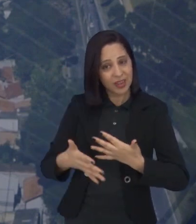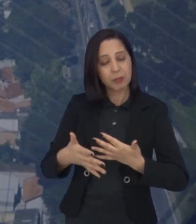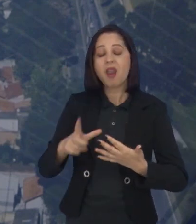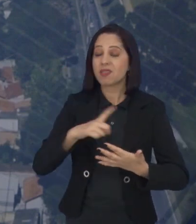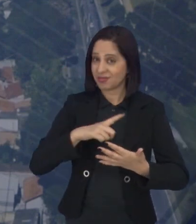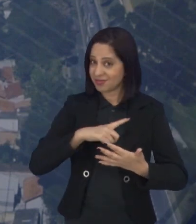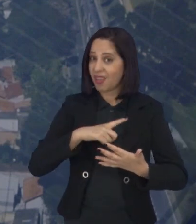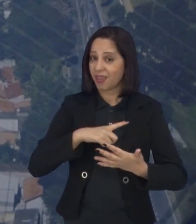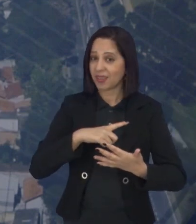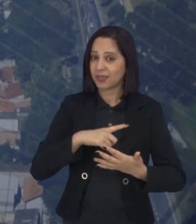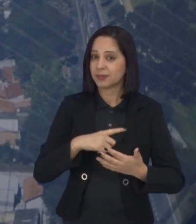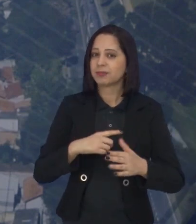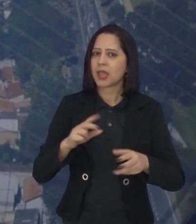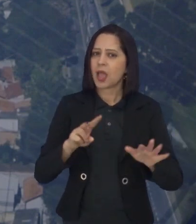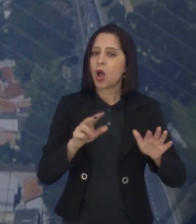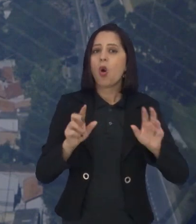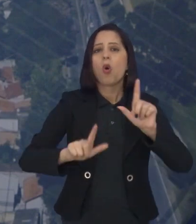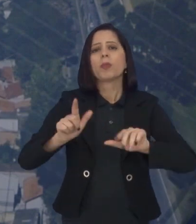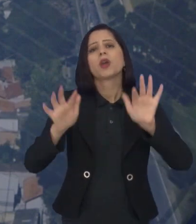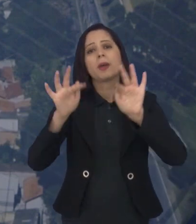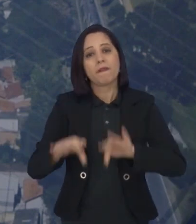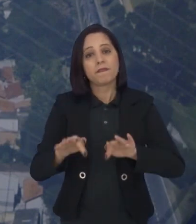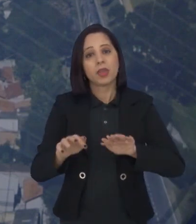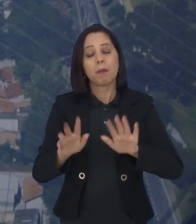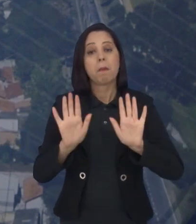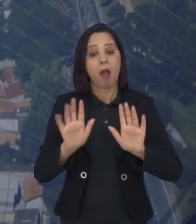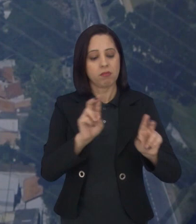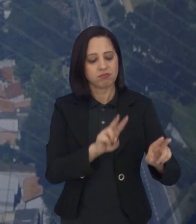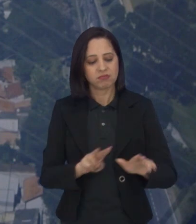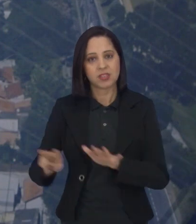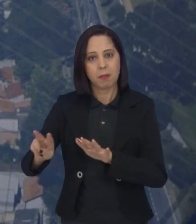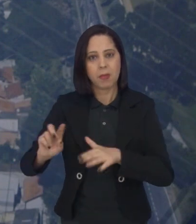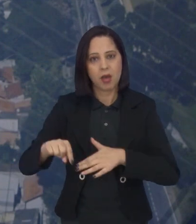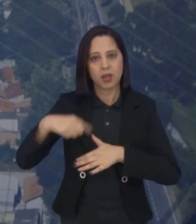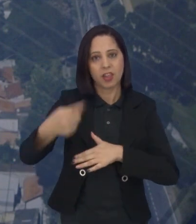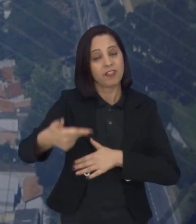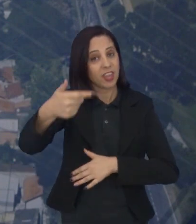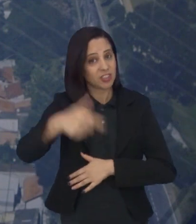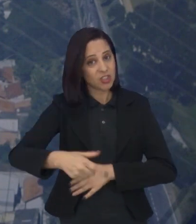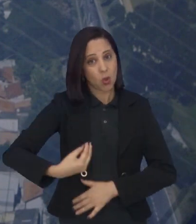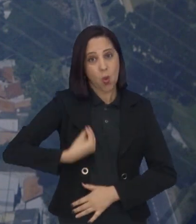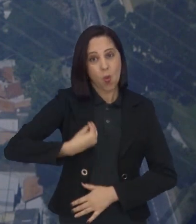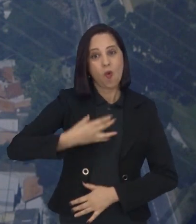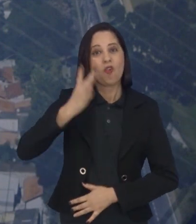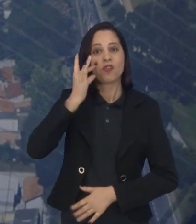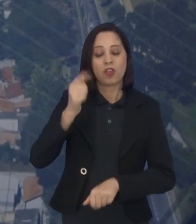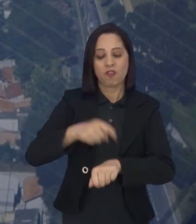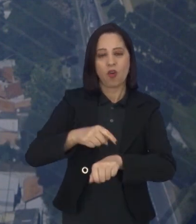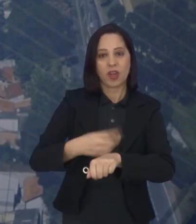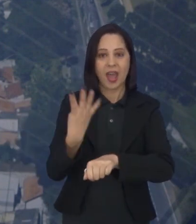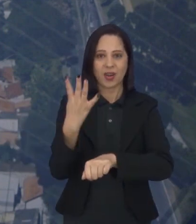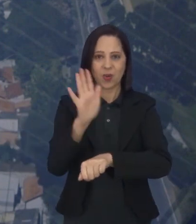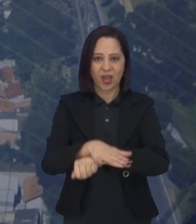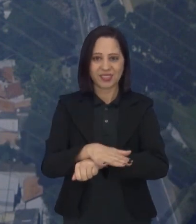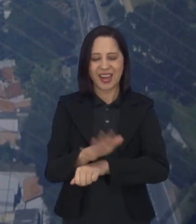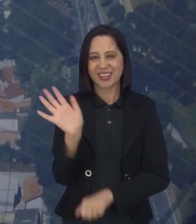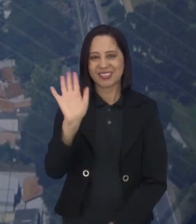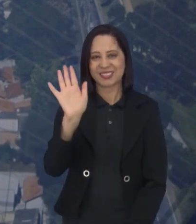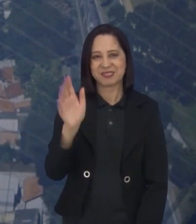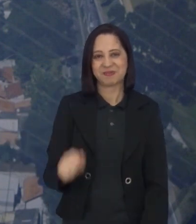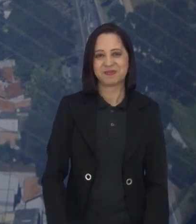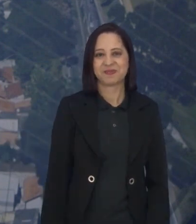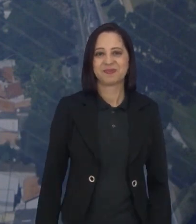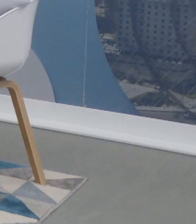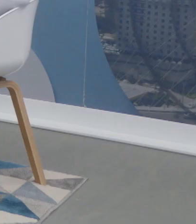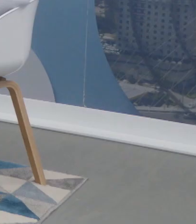a gente fica por aqui, mas semana que vem tem mais Diálogos da Cidade, ao vivo, a partir das 4 horas da tarde. Até mais!